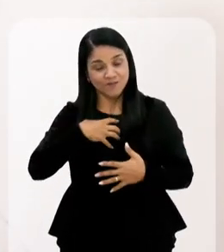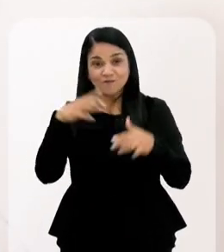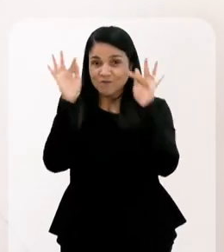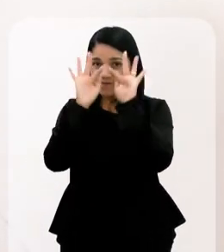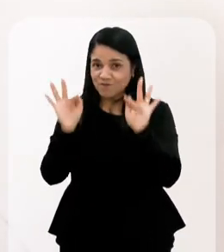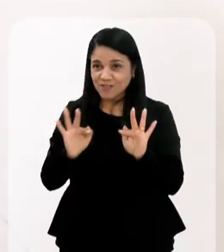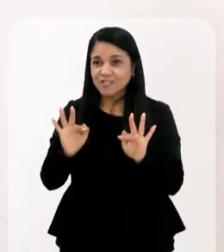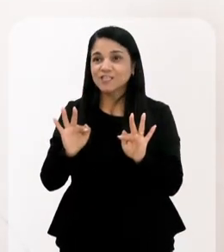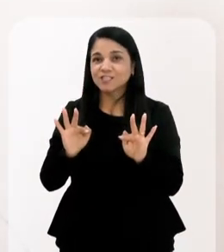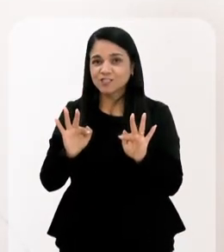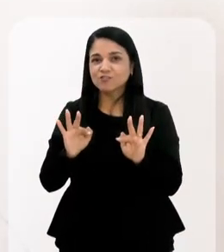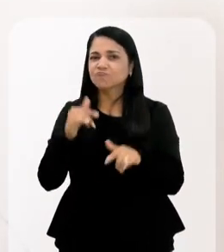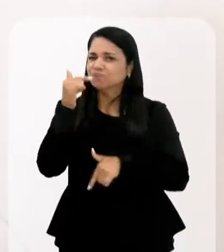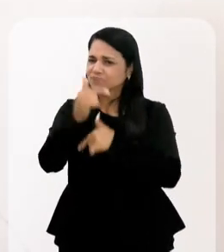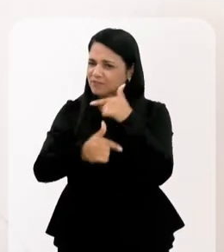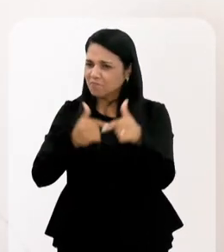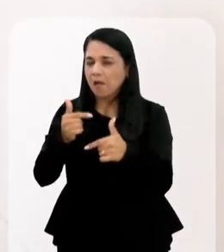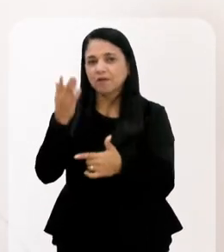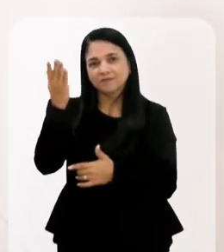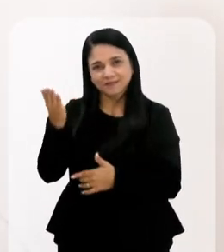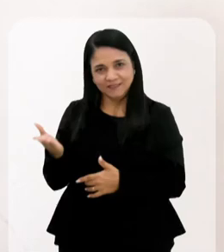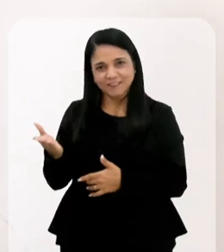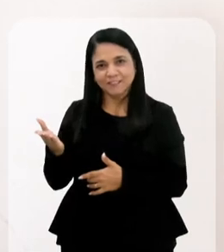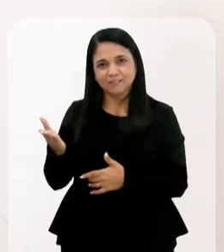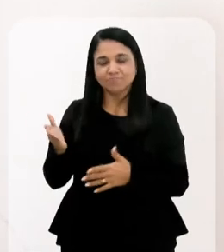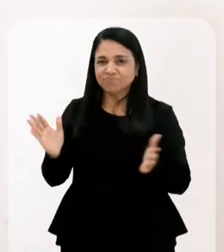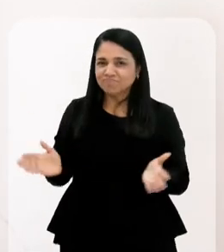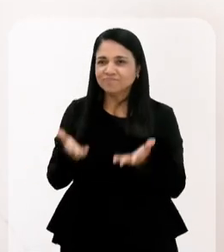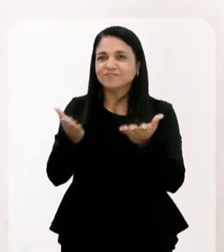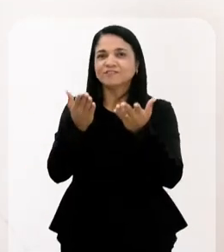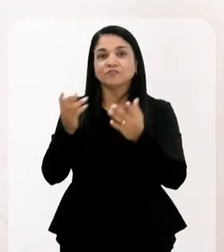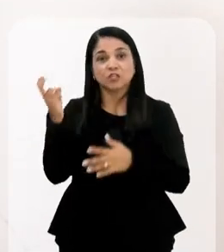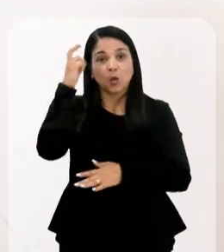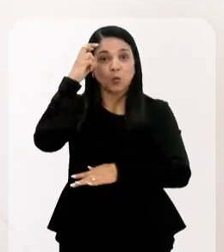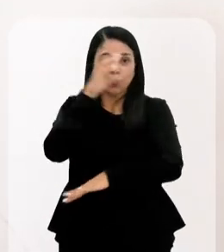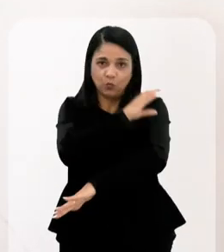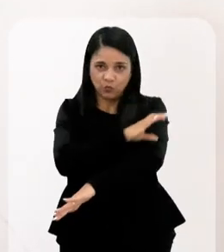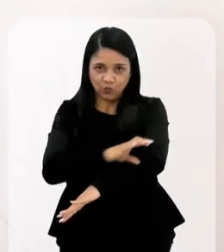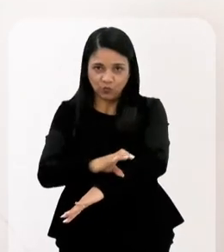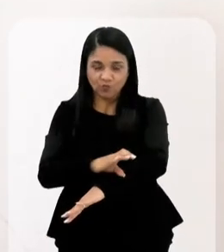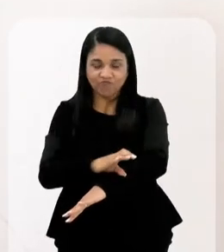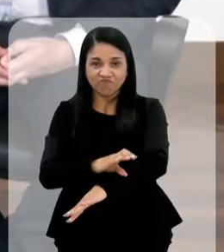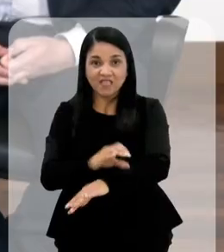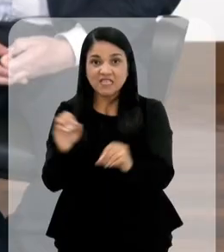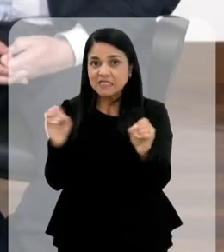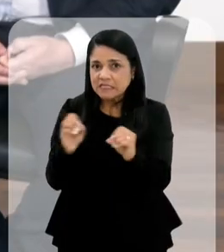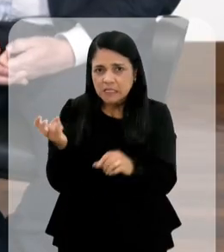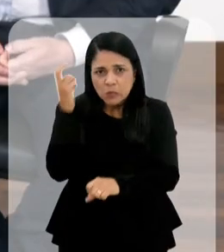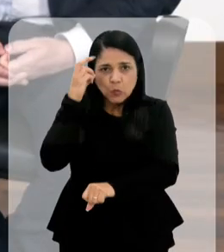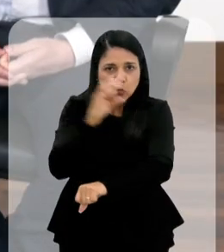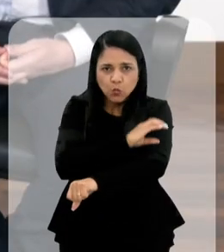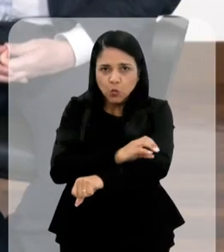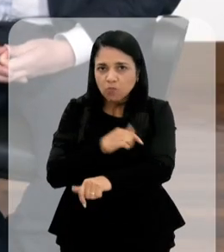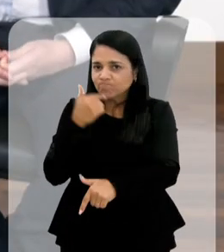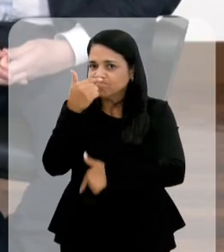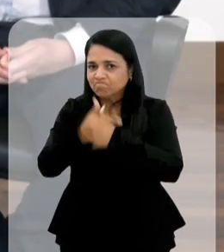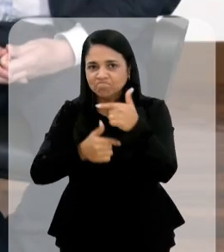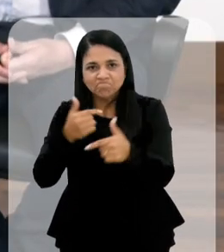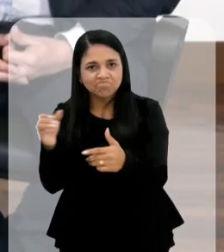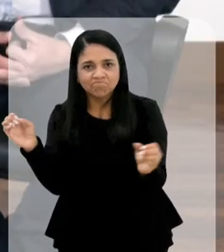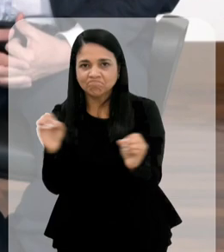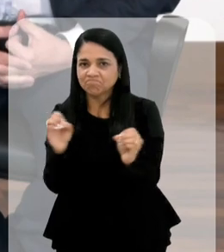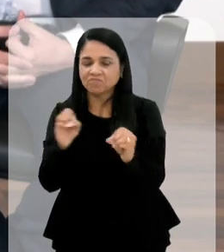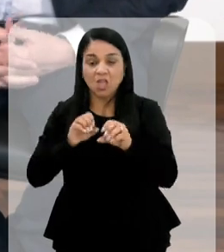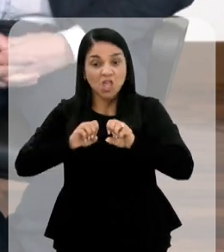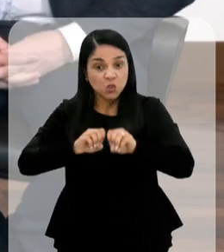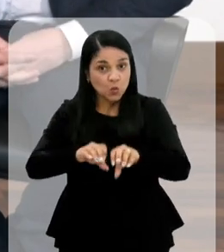muito feliz com tudo que ele está fazendo. Realmente sou uma incentivadora da cultura, porque sem ela não vamos chegar